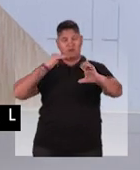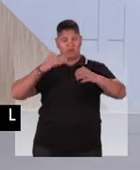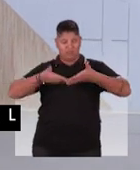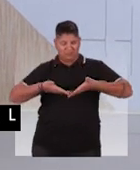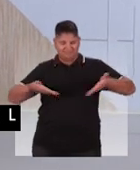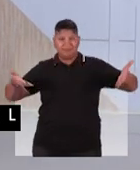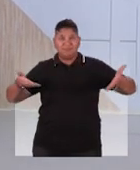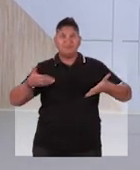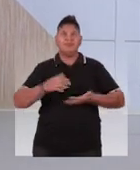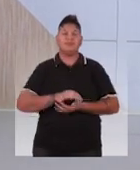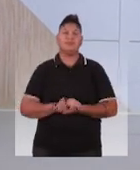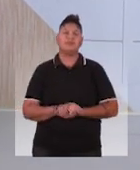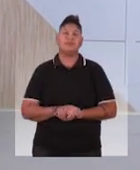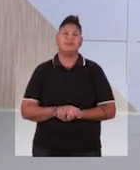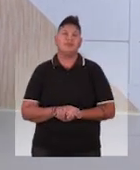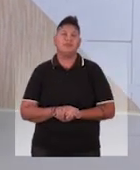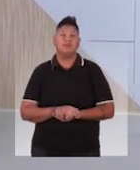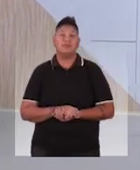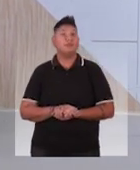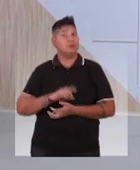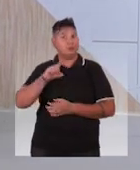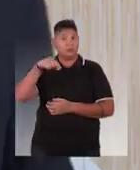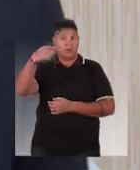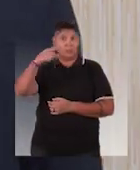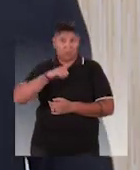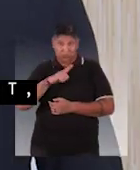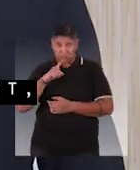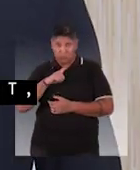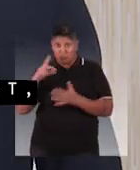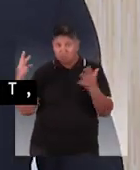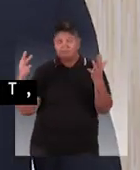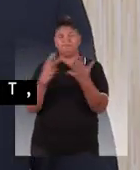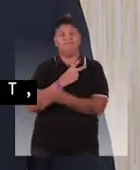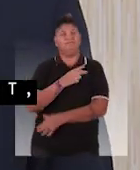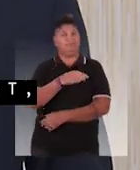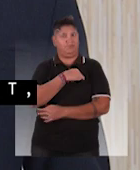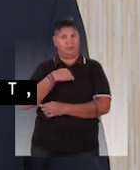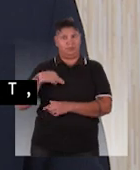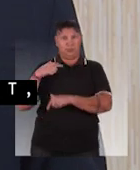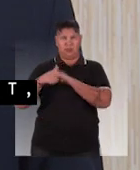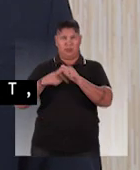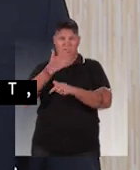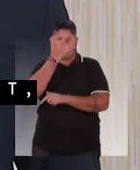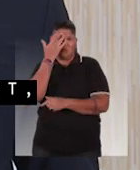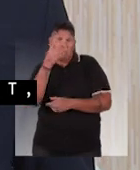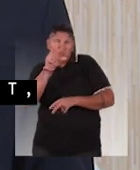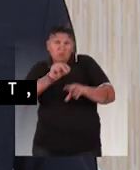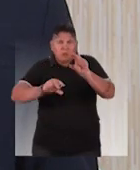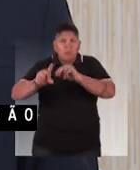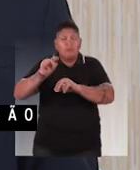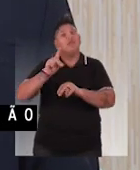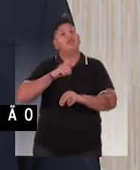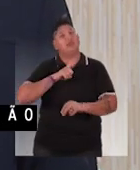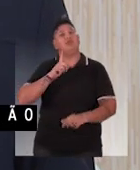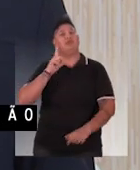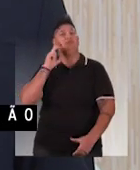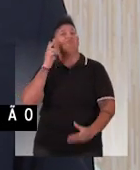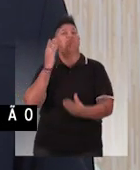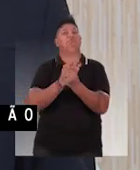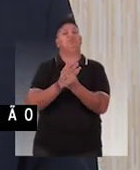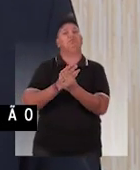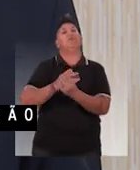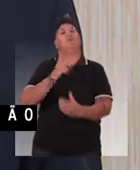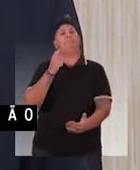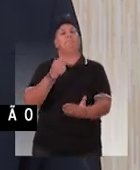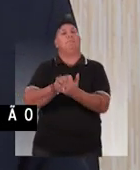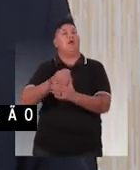e enviar para o e-mail que aparece aí na sua tela. E após a ação do MPT, dois aliciadores foram condenados a